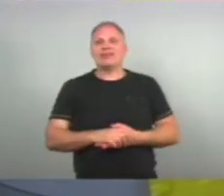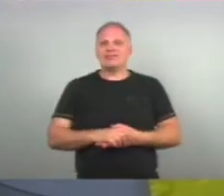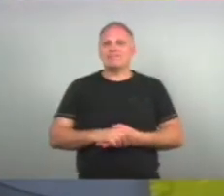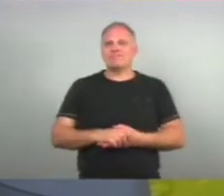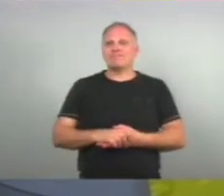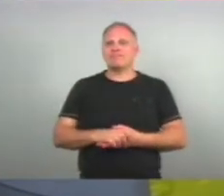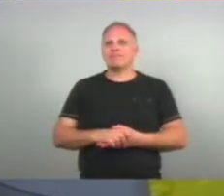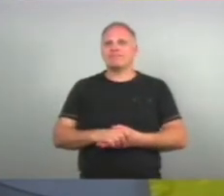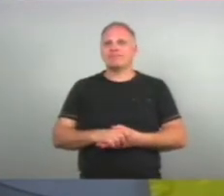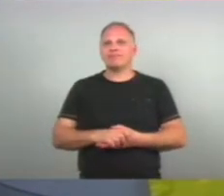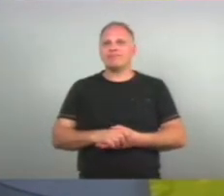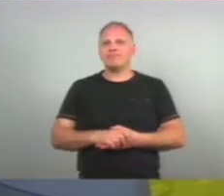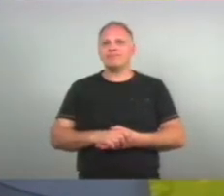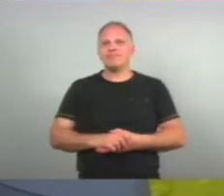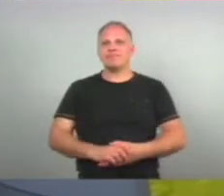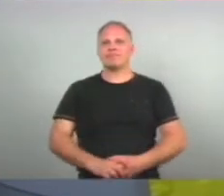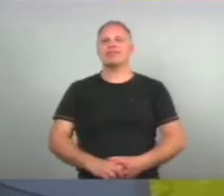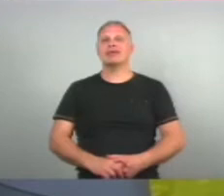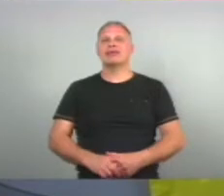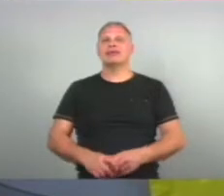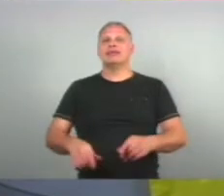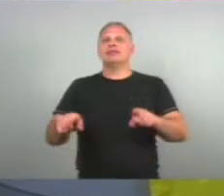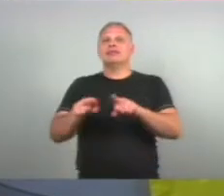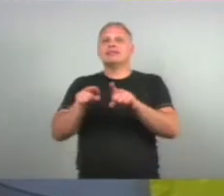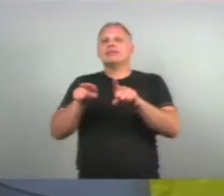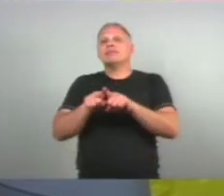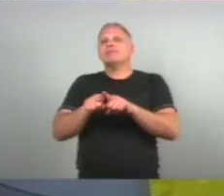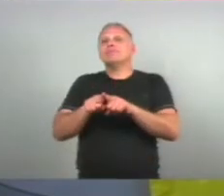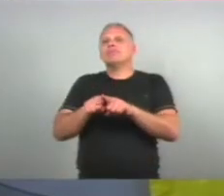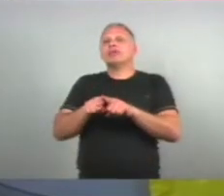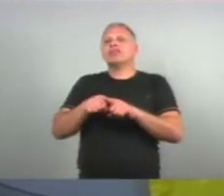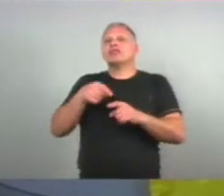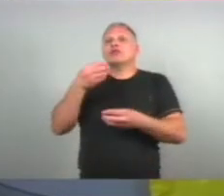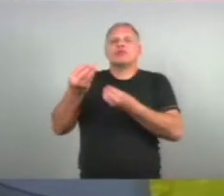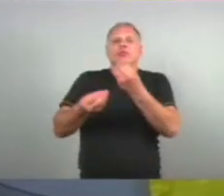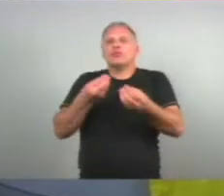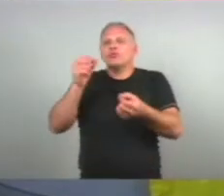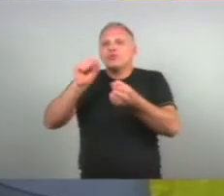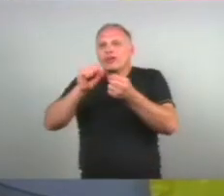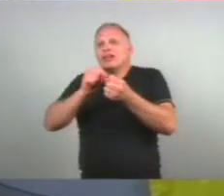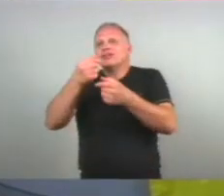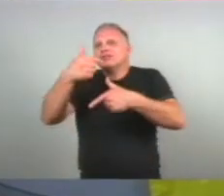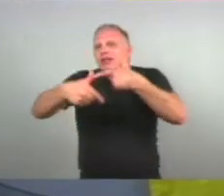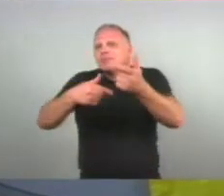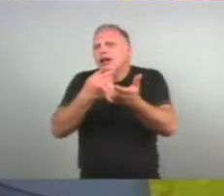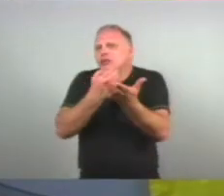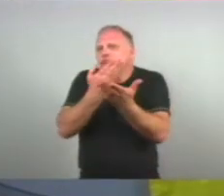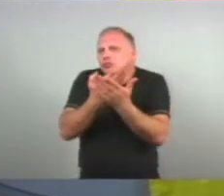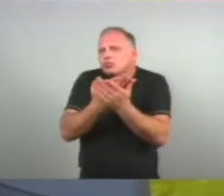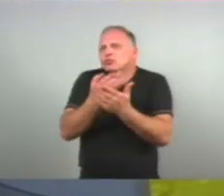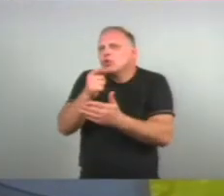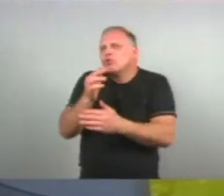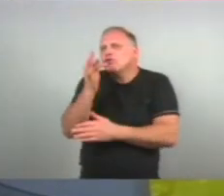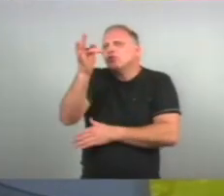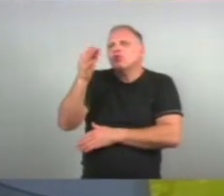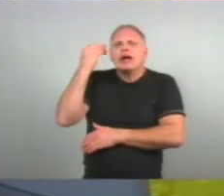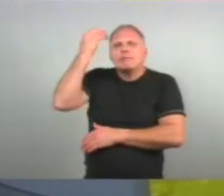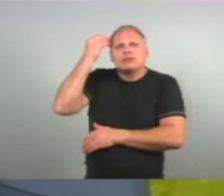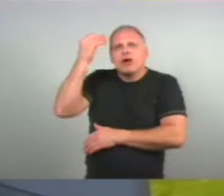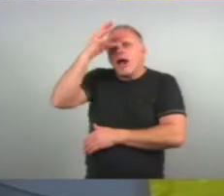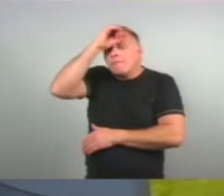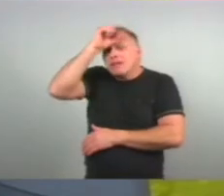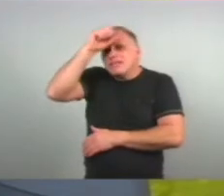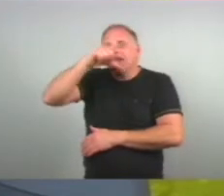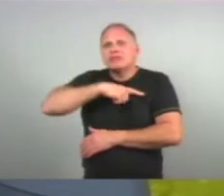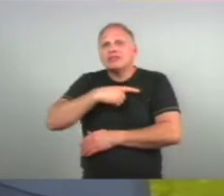risco Isso E Angelita De todos os aprendizados Que tu fez Enquanto futura psicóloga Frente a situações Que